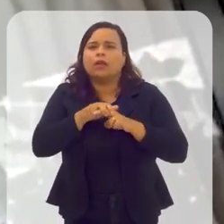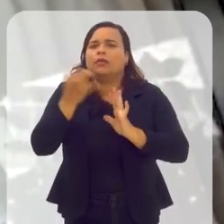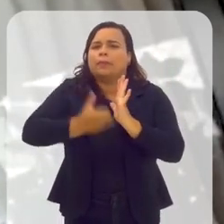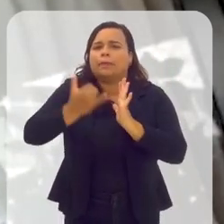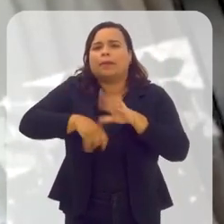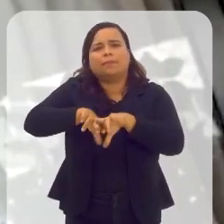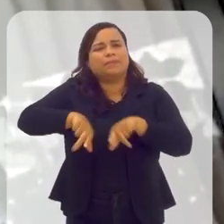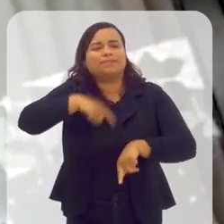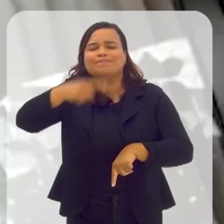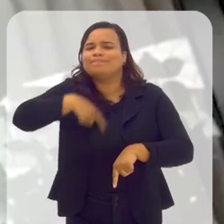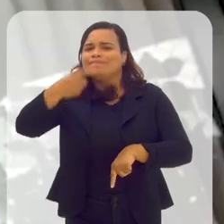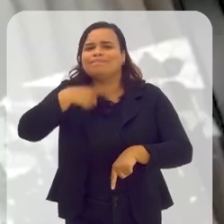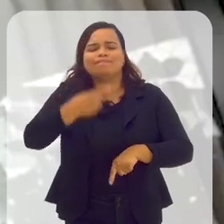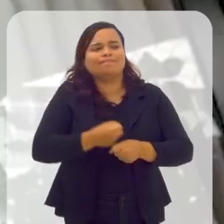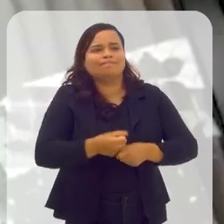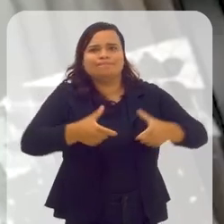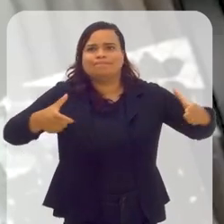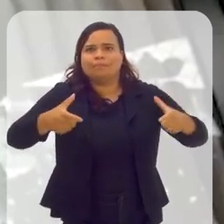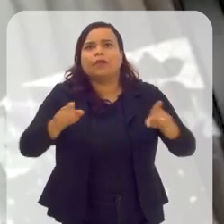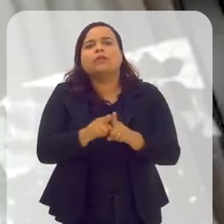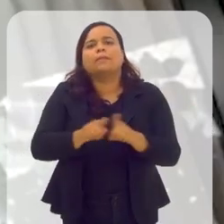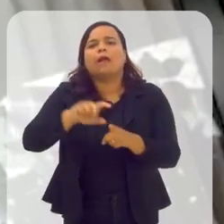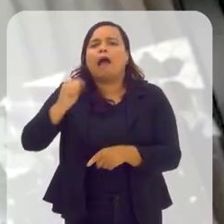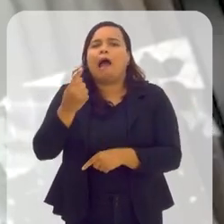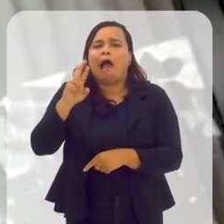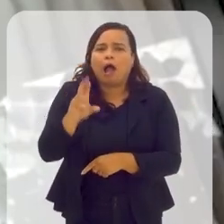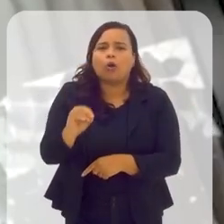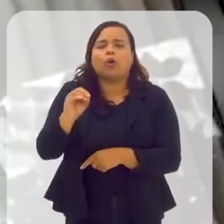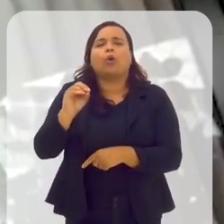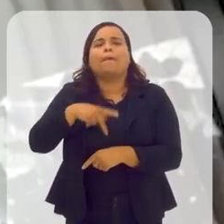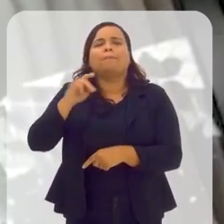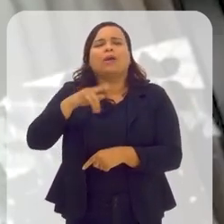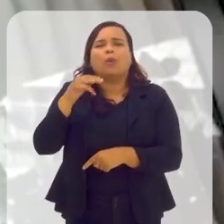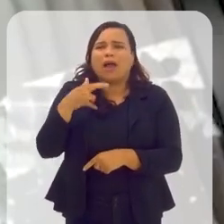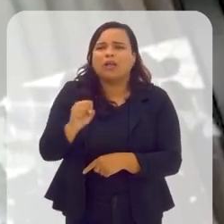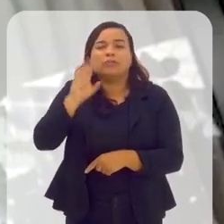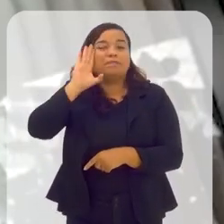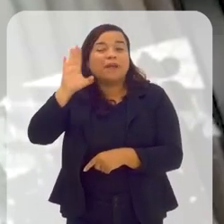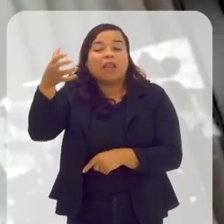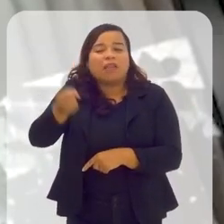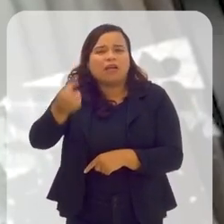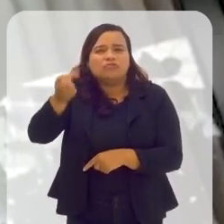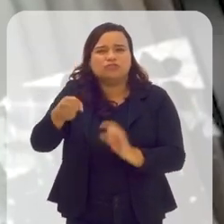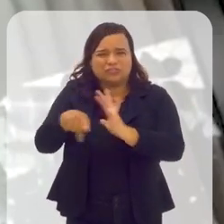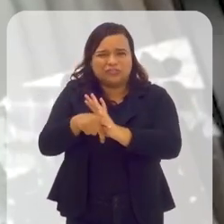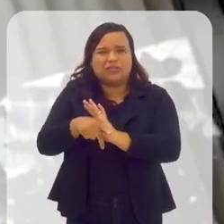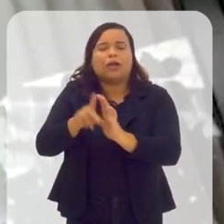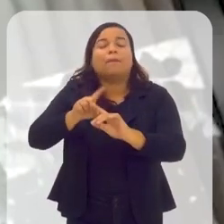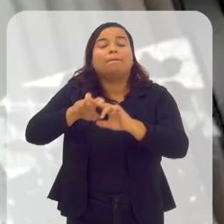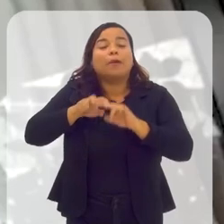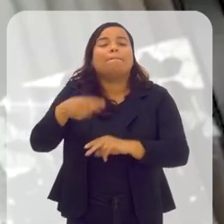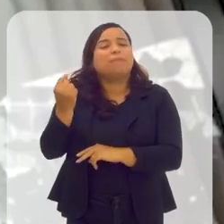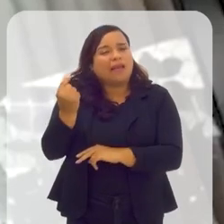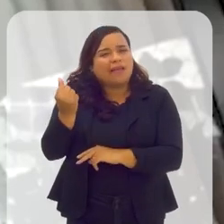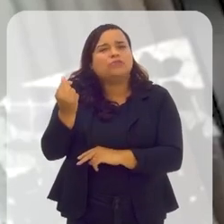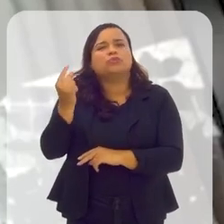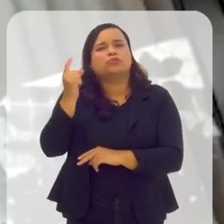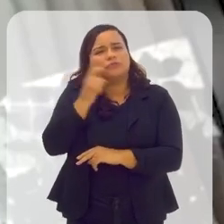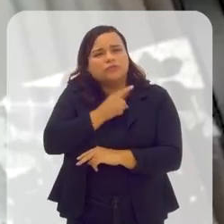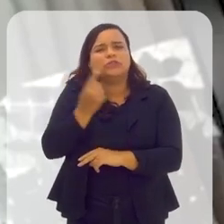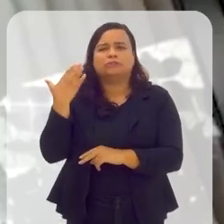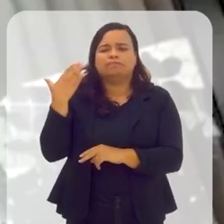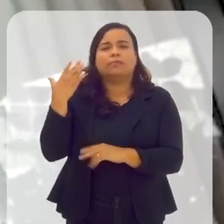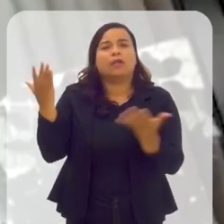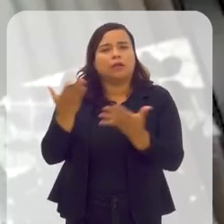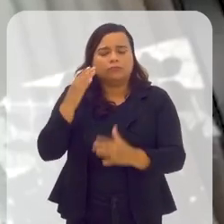inviabilizava a continuidade delas. As agropecuárias, principalmente as de leite, até por causa do preço, têm